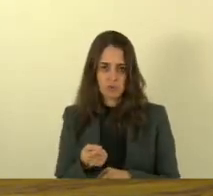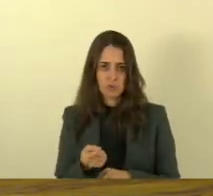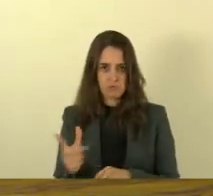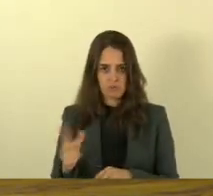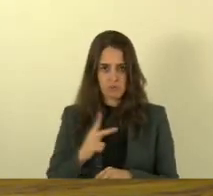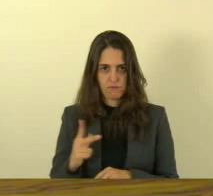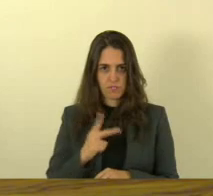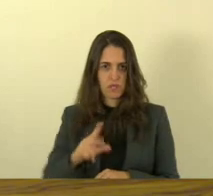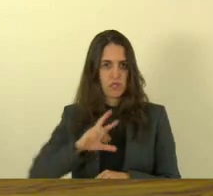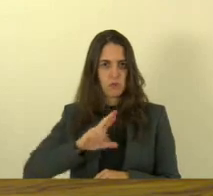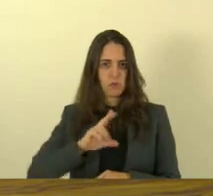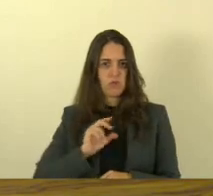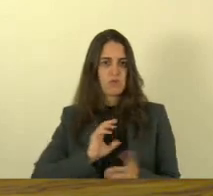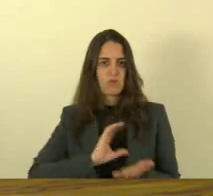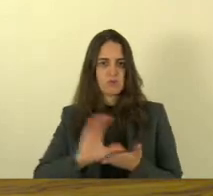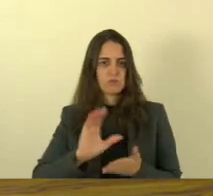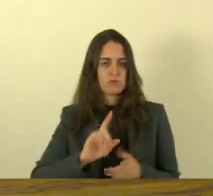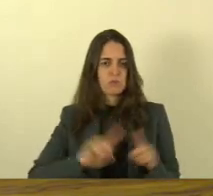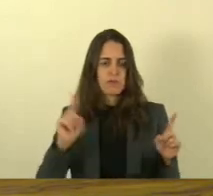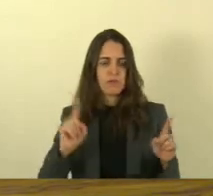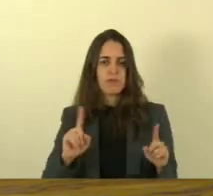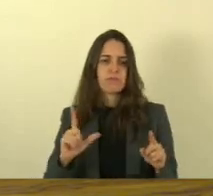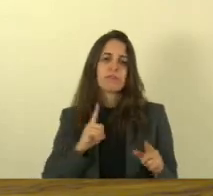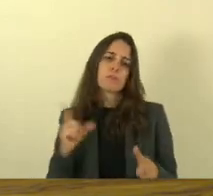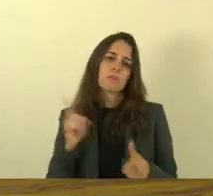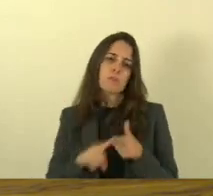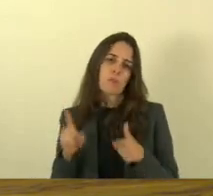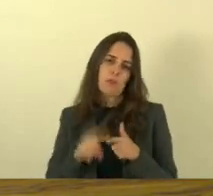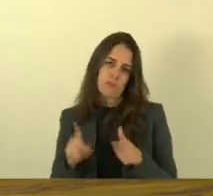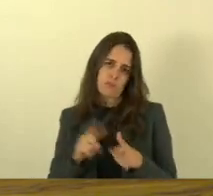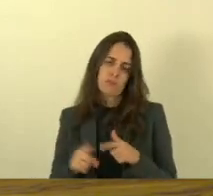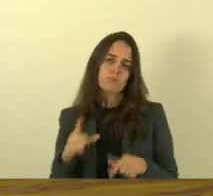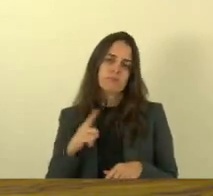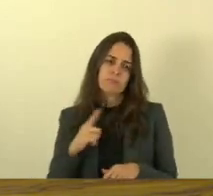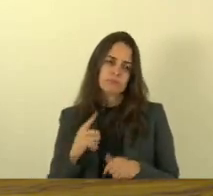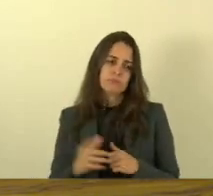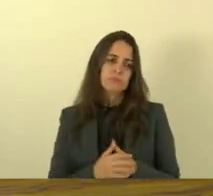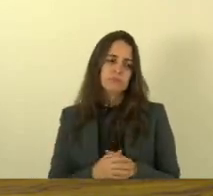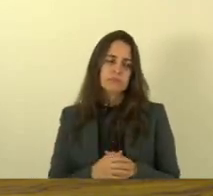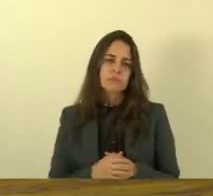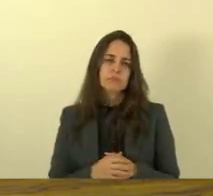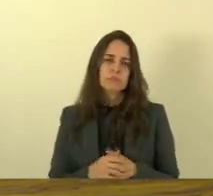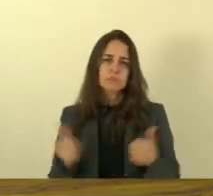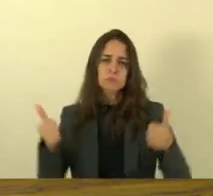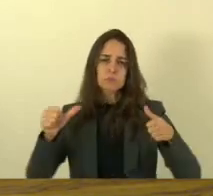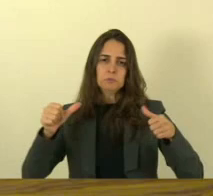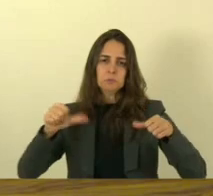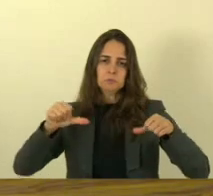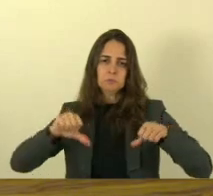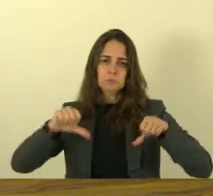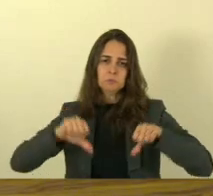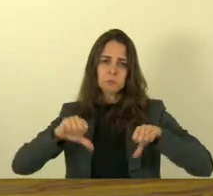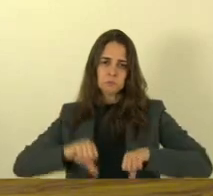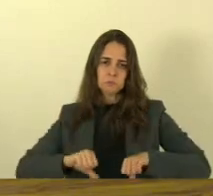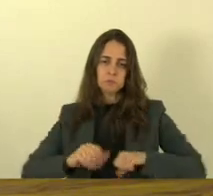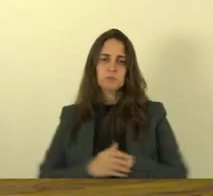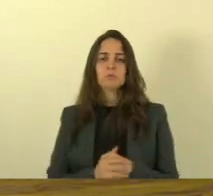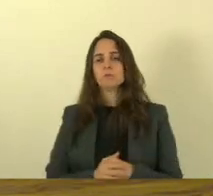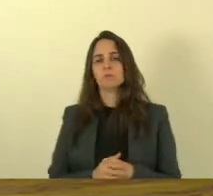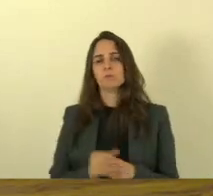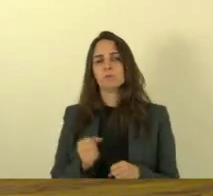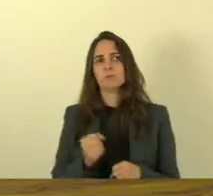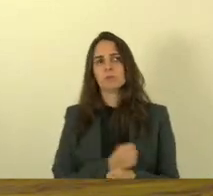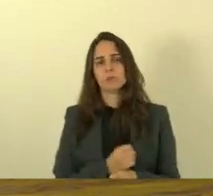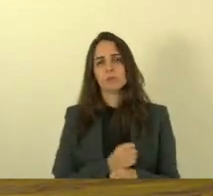não houve investimento a Desportiva teve os problemas que amargou e foi definhando ainda por cima na década de 90